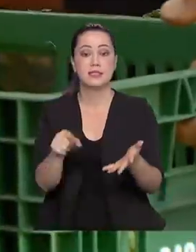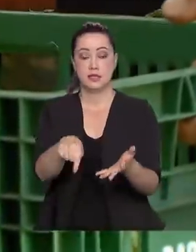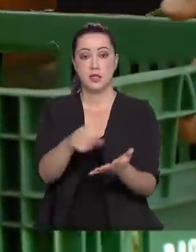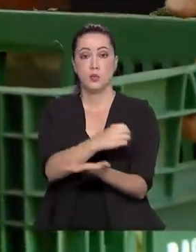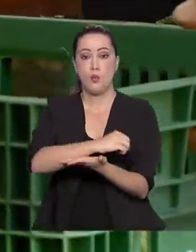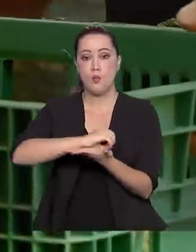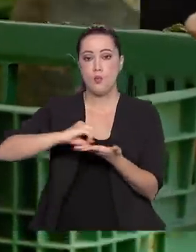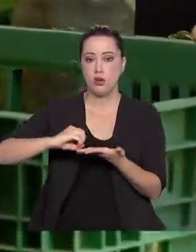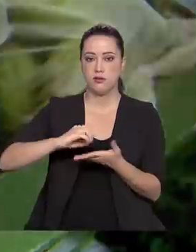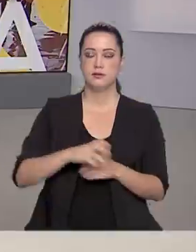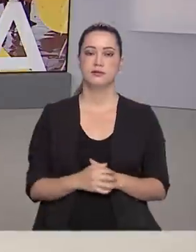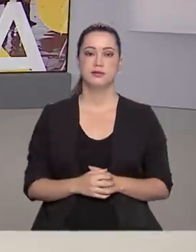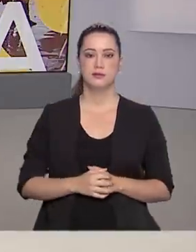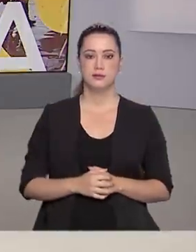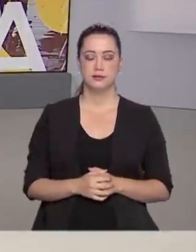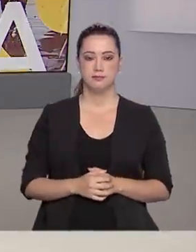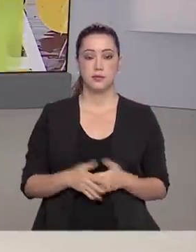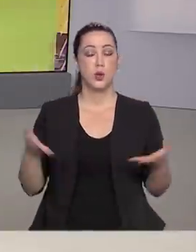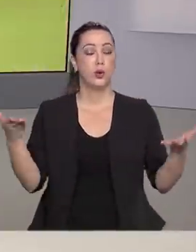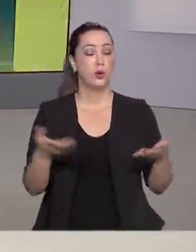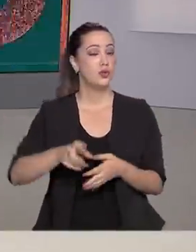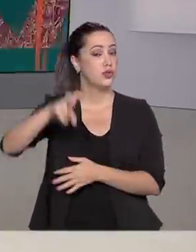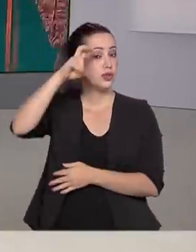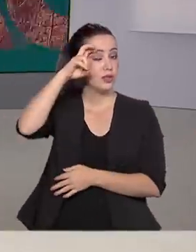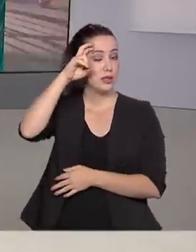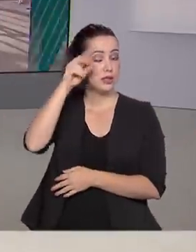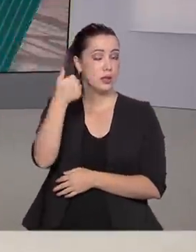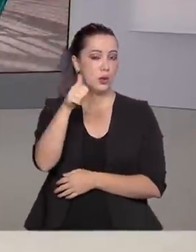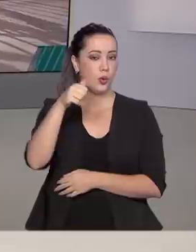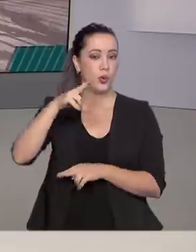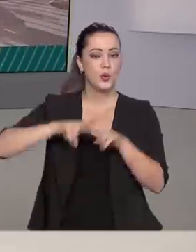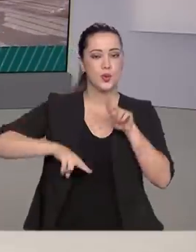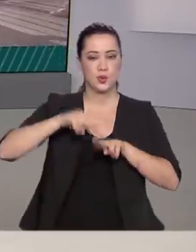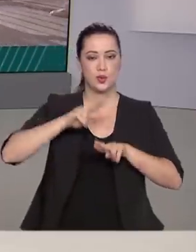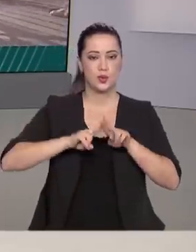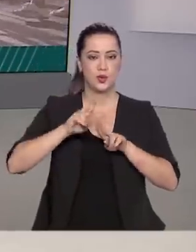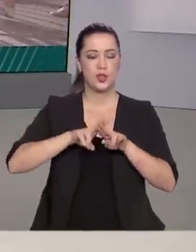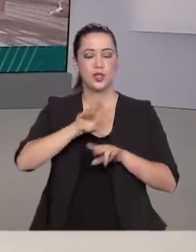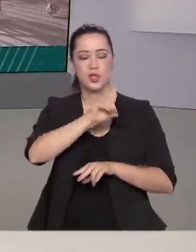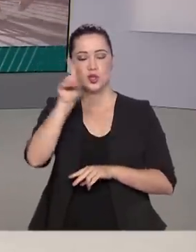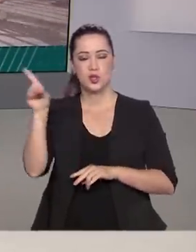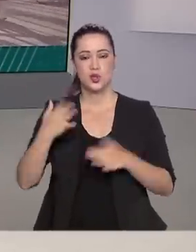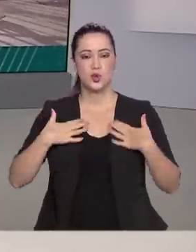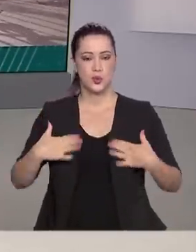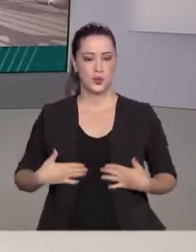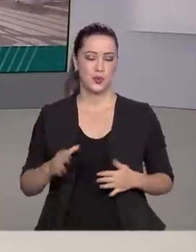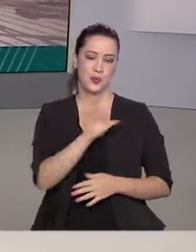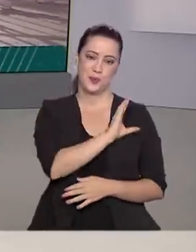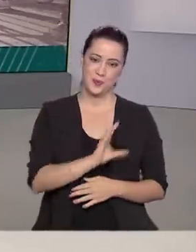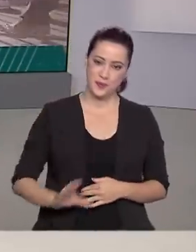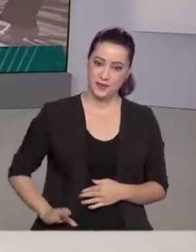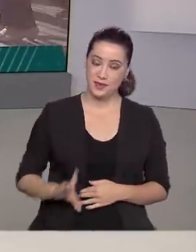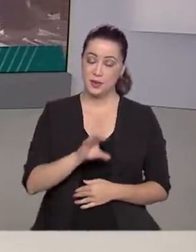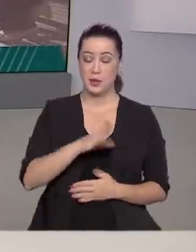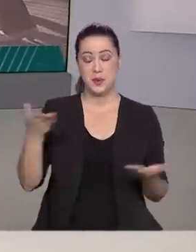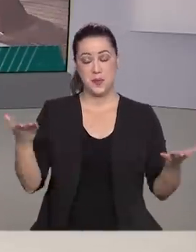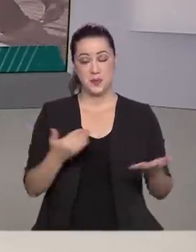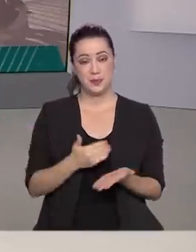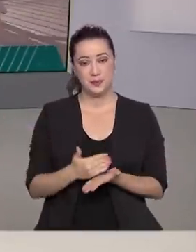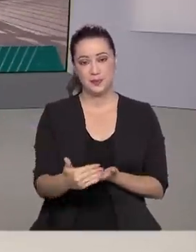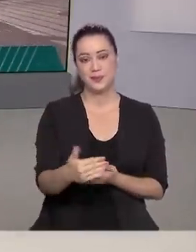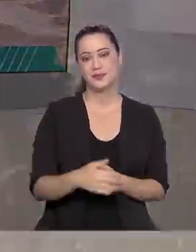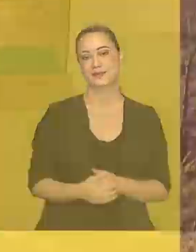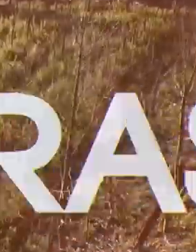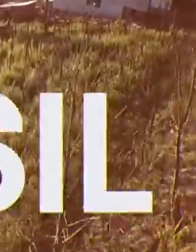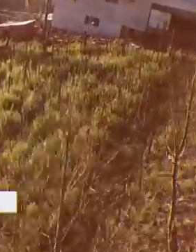orgânicos. Hoje é quinta-feira, 11 de junho, feriado de Corpus Christi. O Brasil em Dia começa agora.